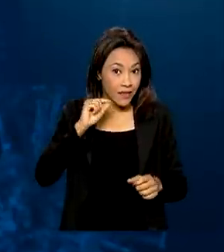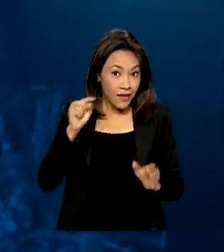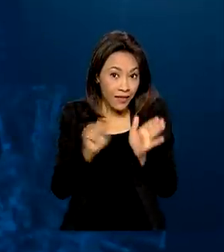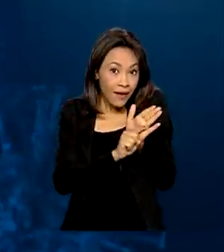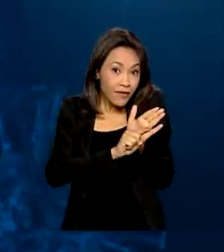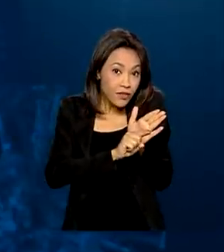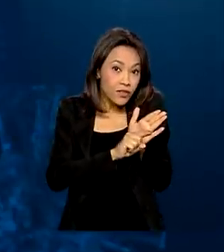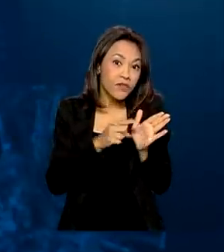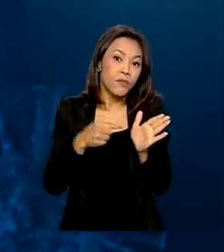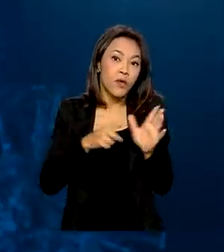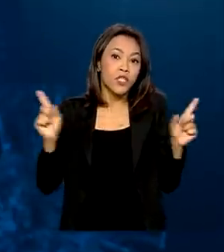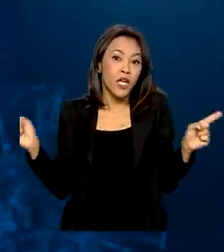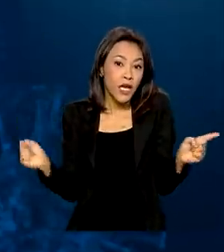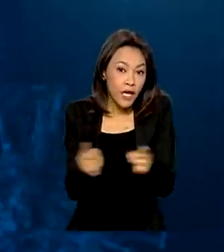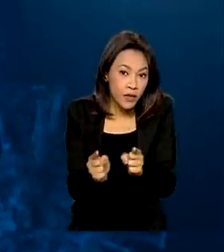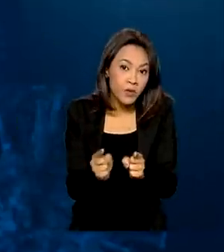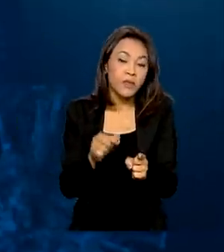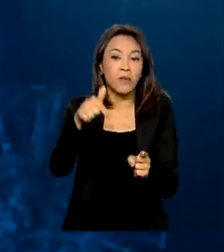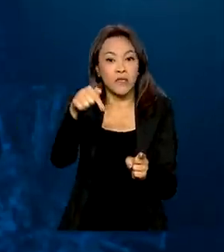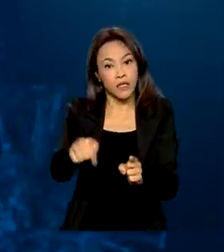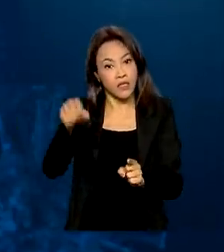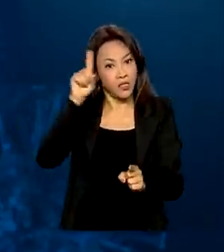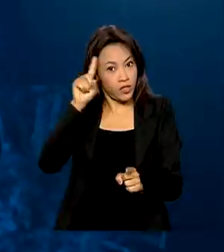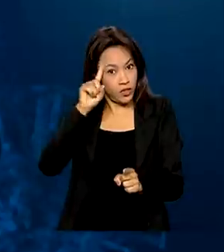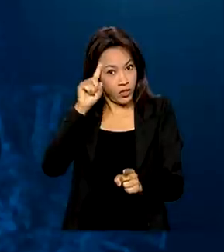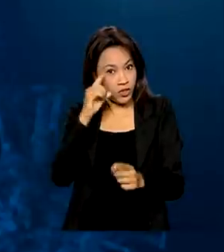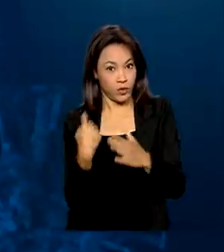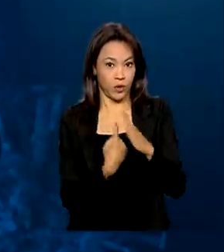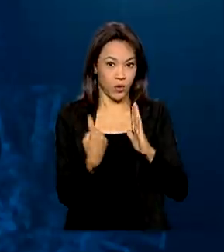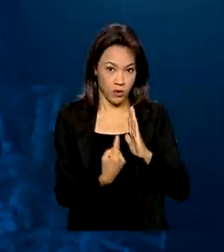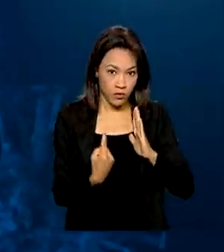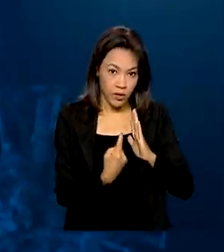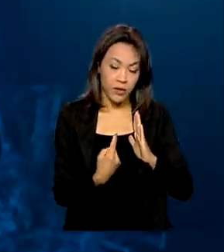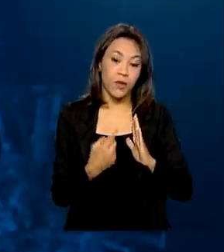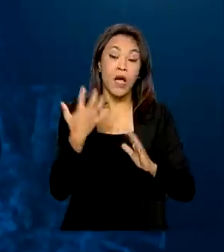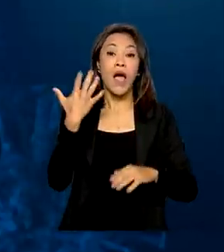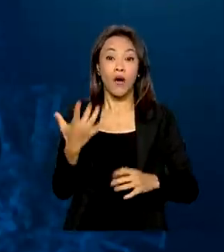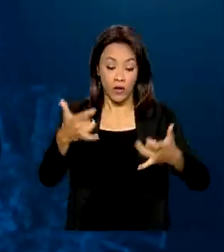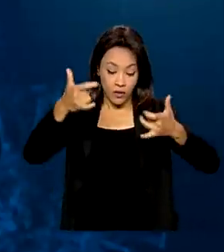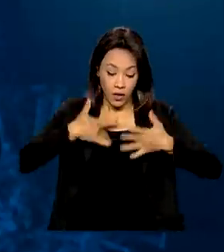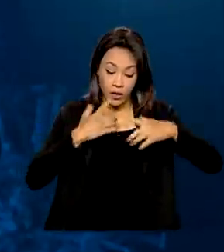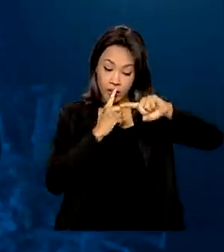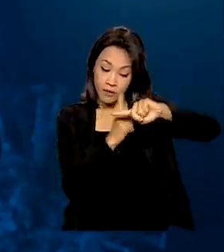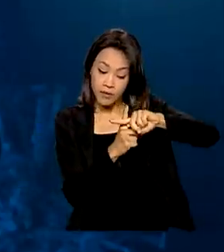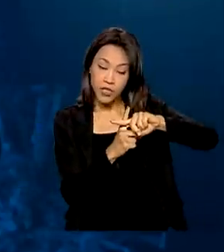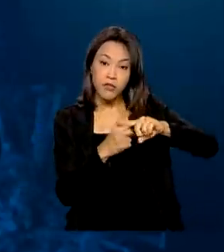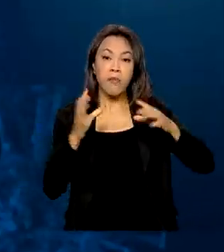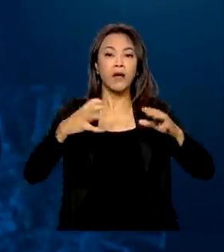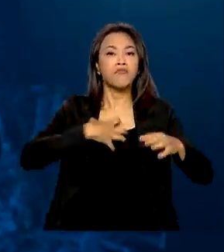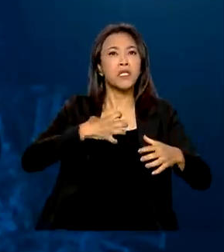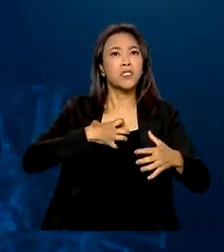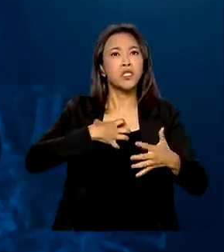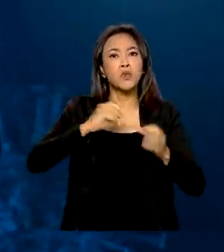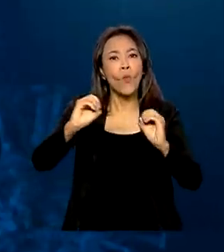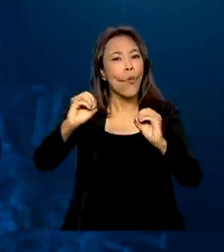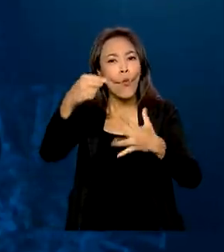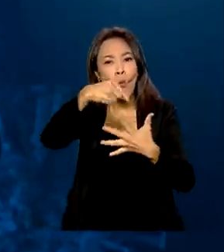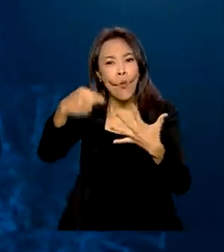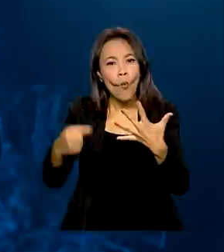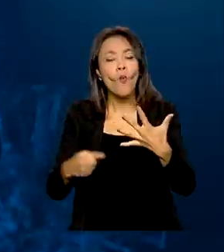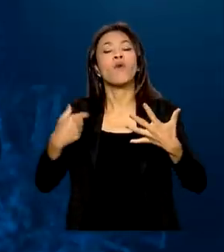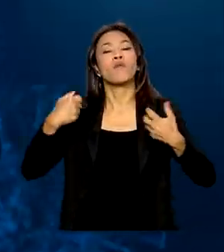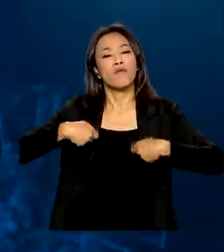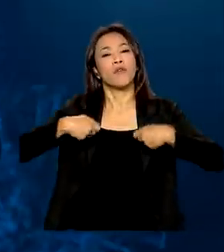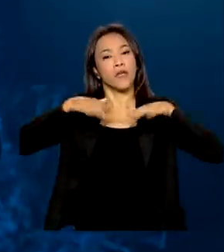isolamento pode ser reduzido para 7 dias. Quem testar positivo, mas estiver assintomático, deve ficar isolado por 5